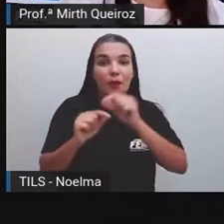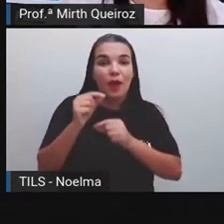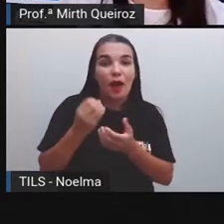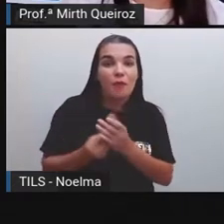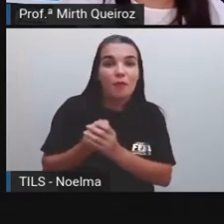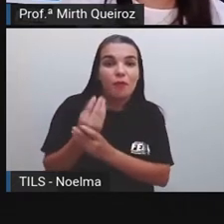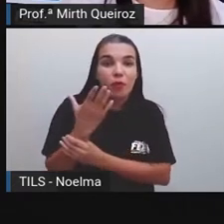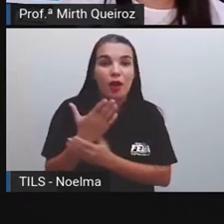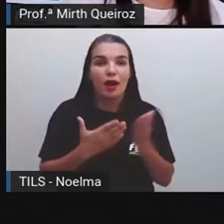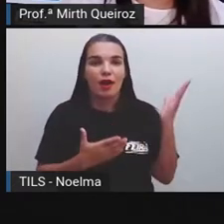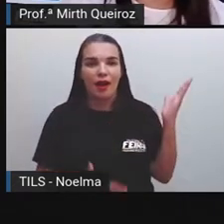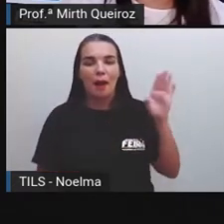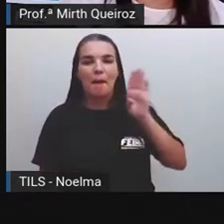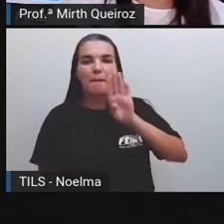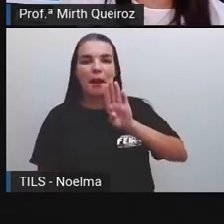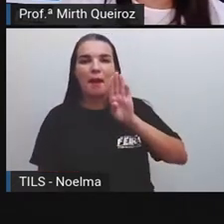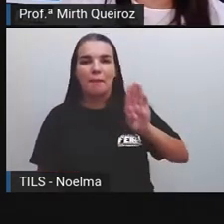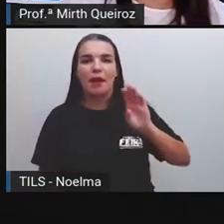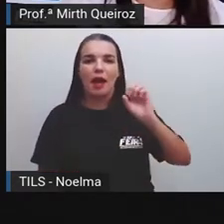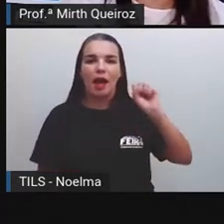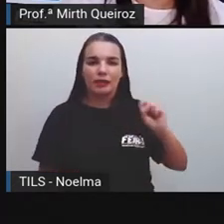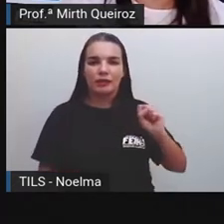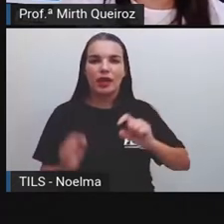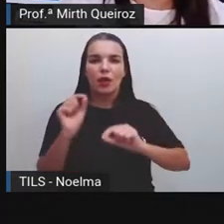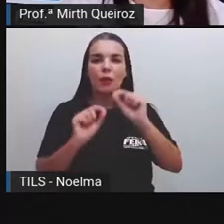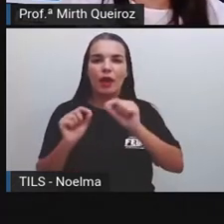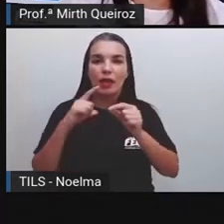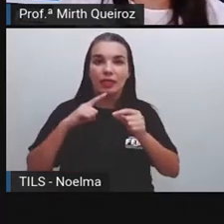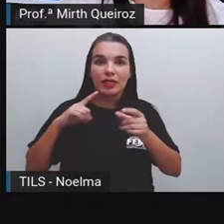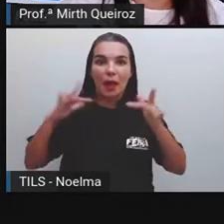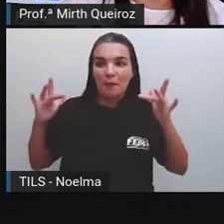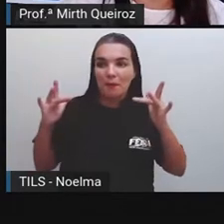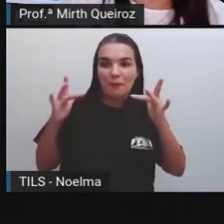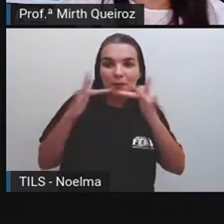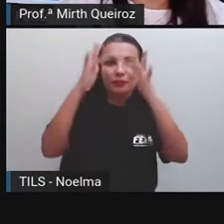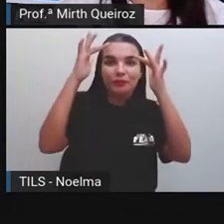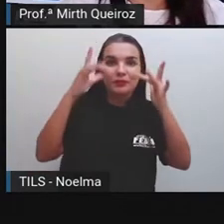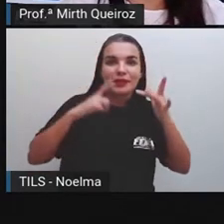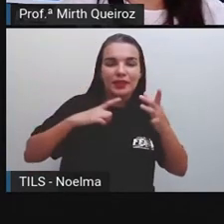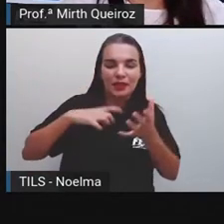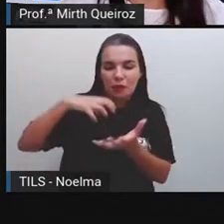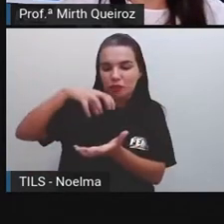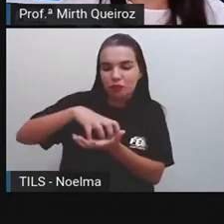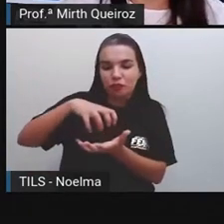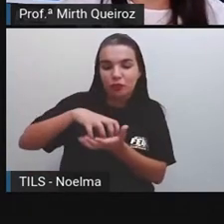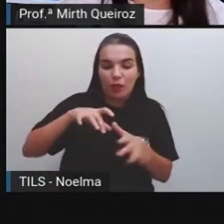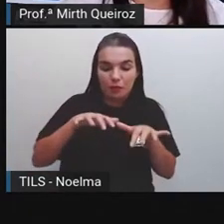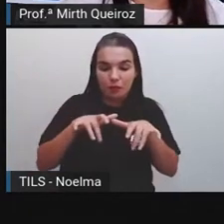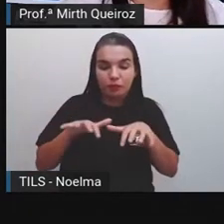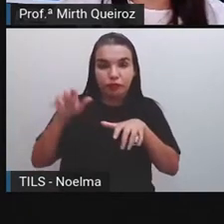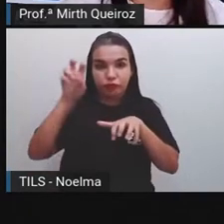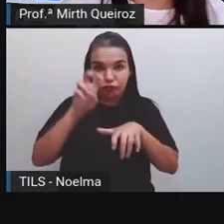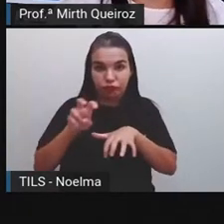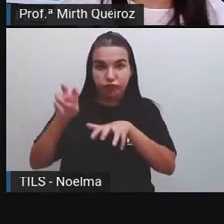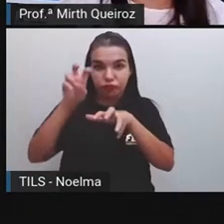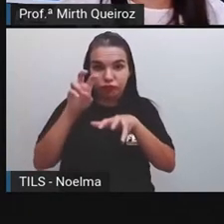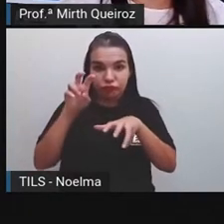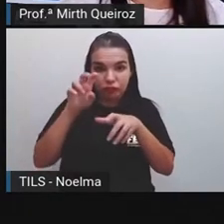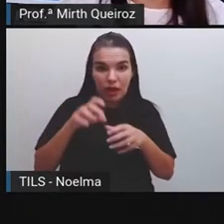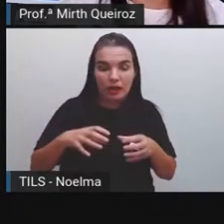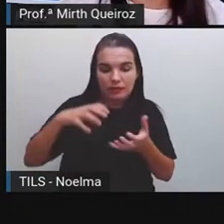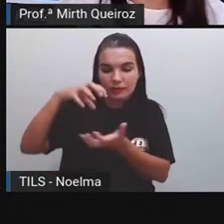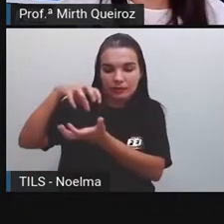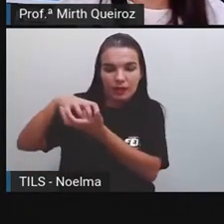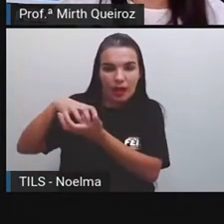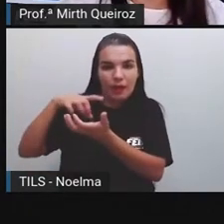System Que o sistema permitia A conexão entre um computador central Equivalente hoje A um provedor de internet Assim